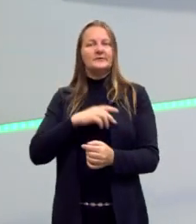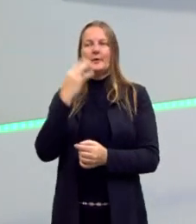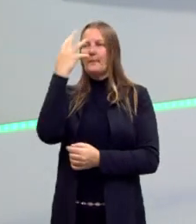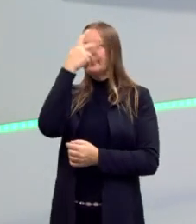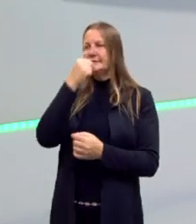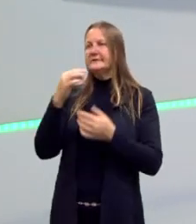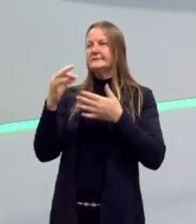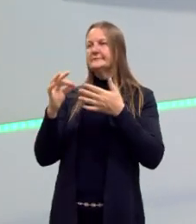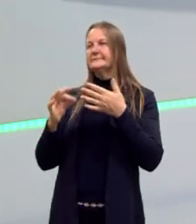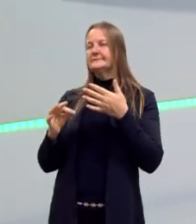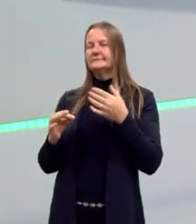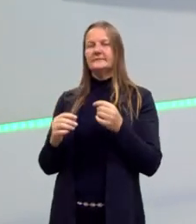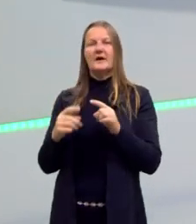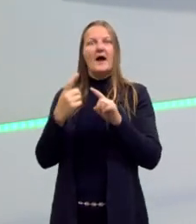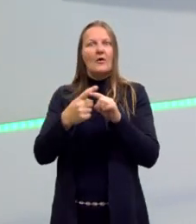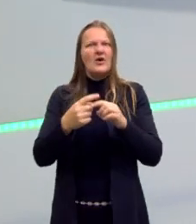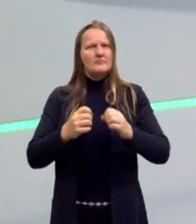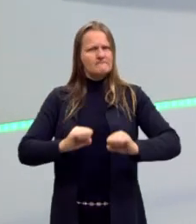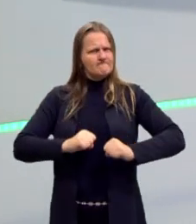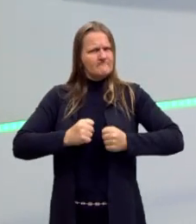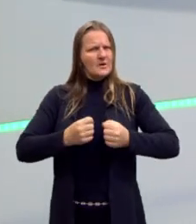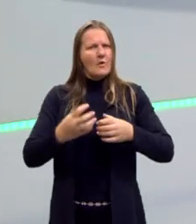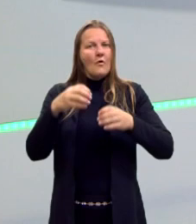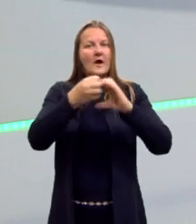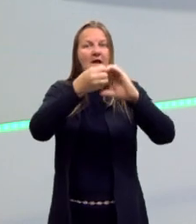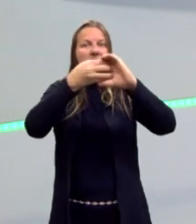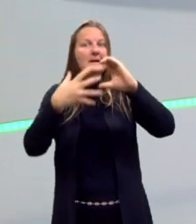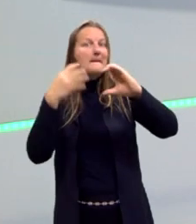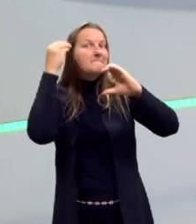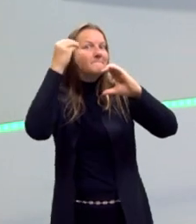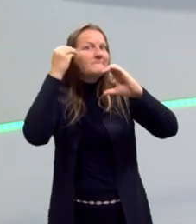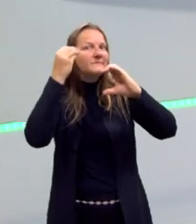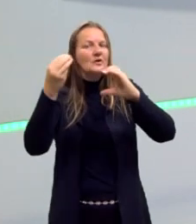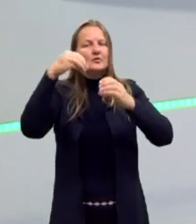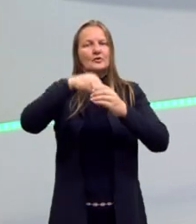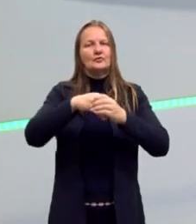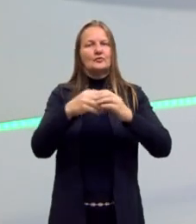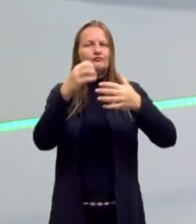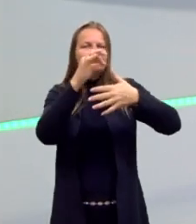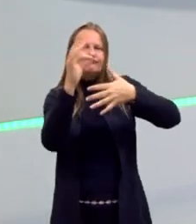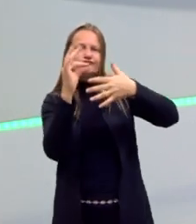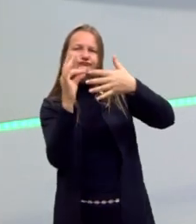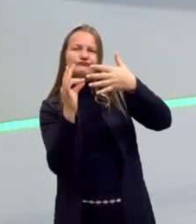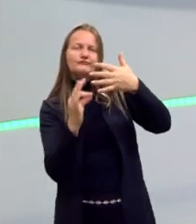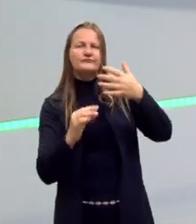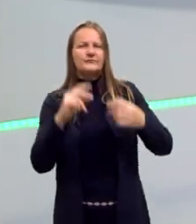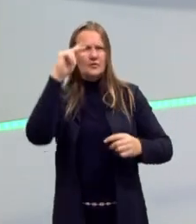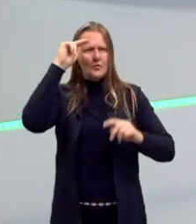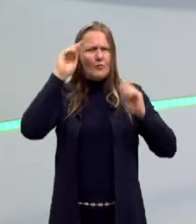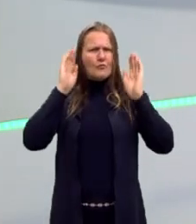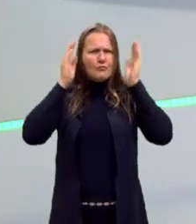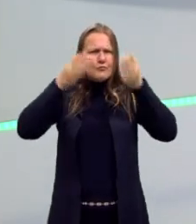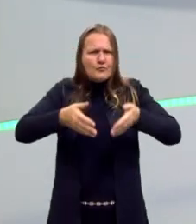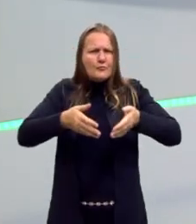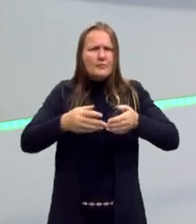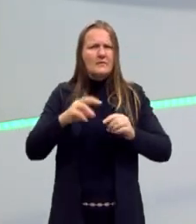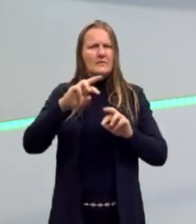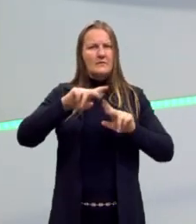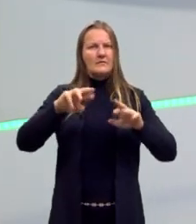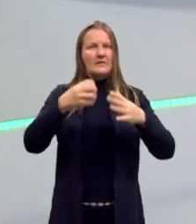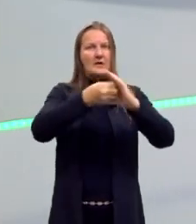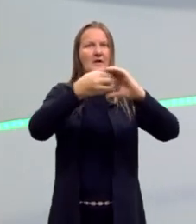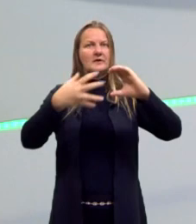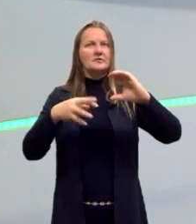delicada. A gente tem, ela é ardilosa, ela é uma pessoa egoísta. A gente começa a ter outras